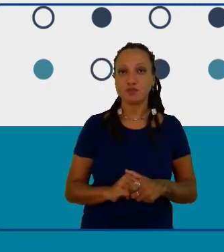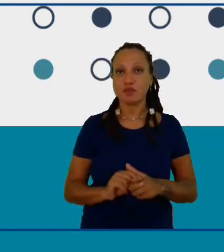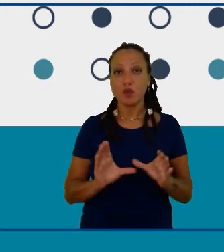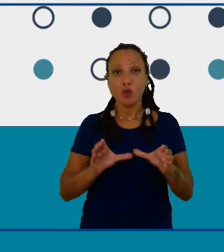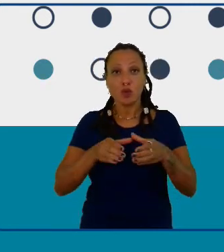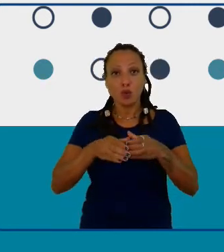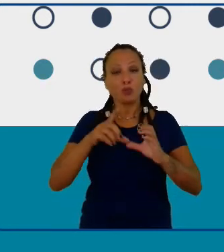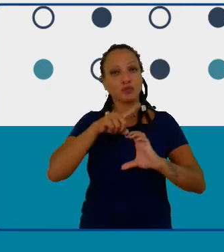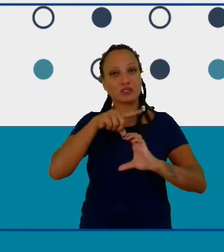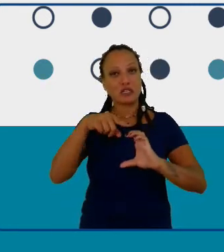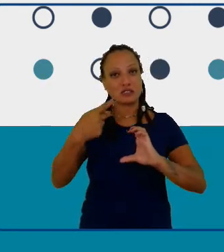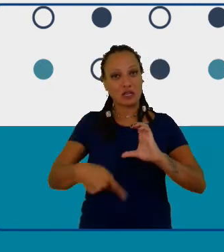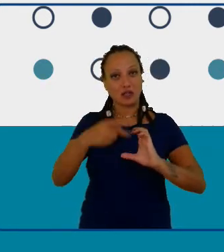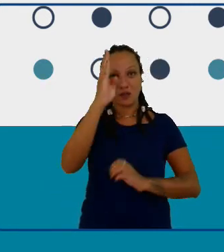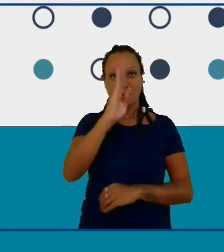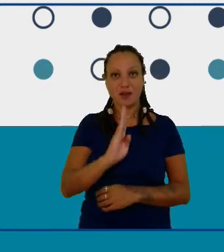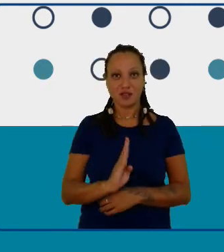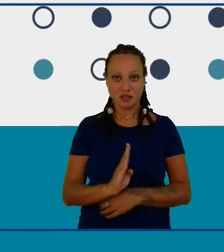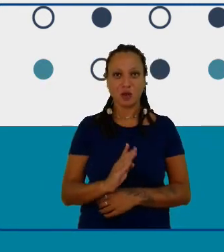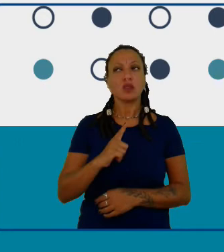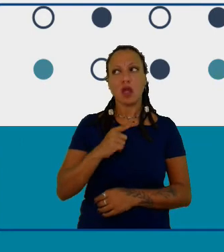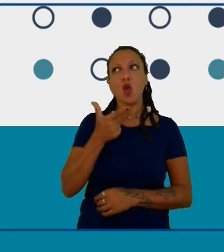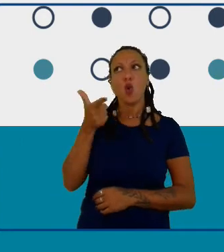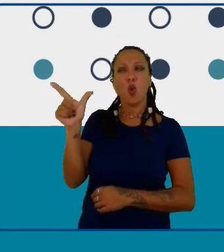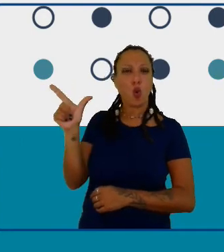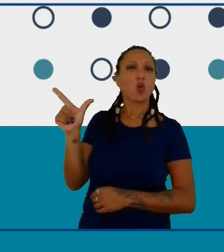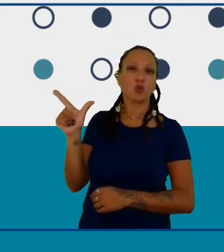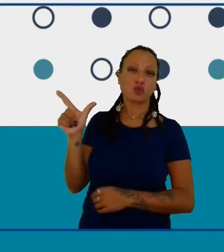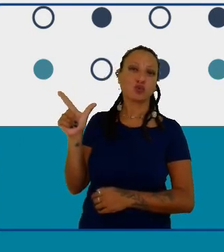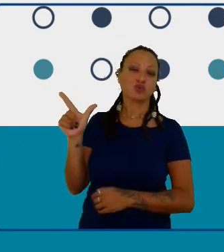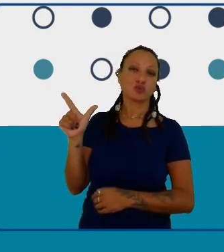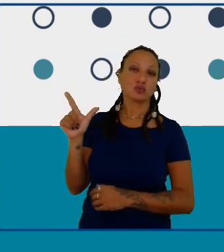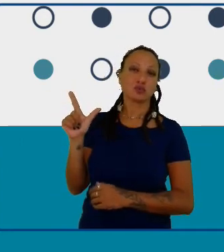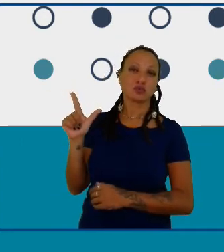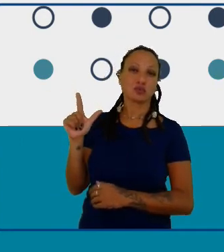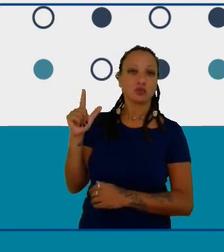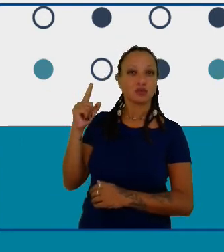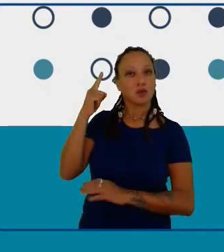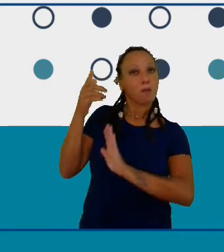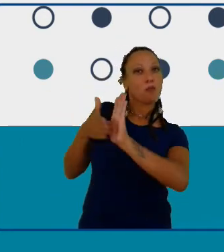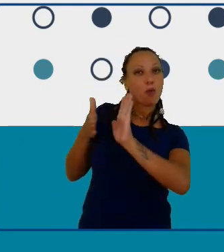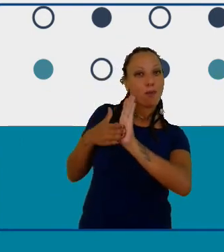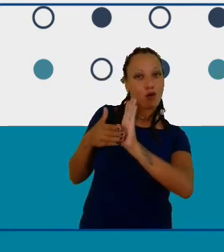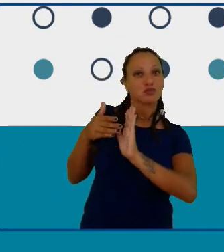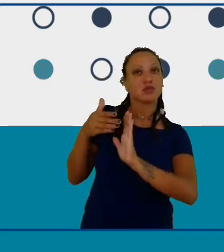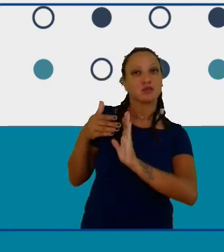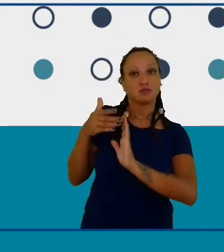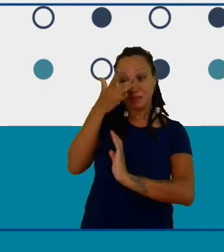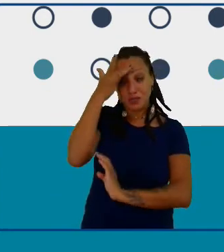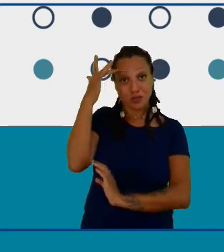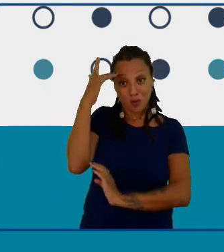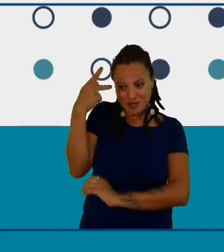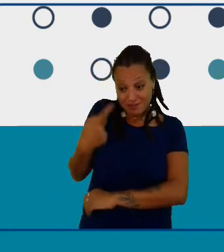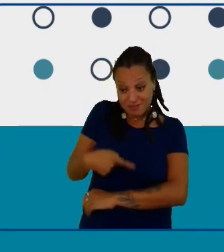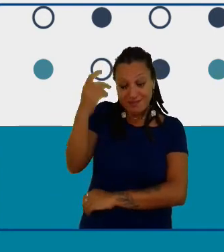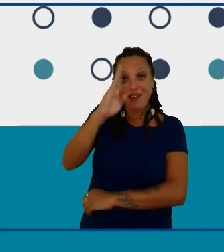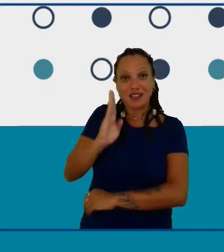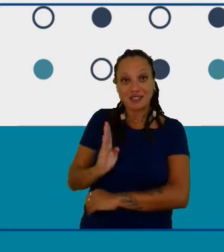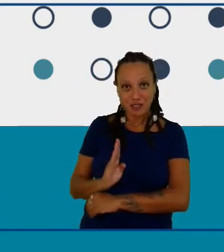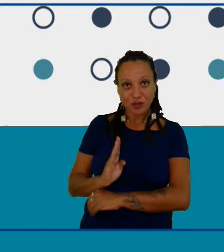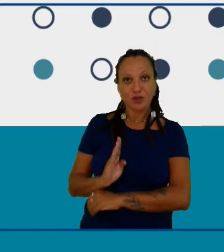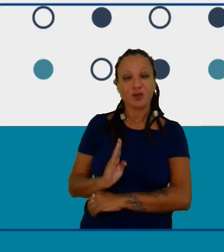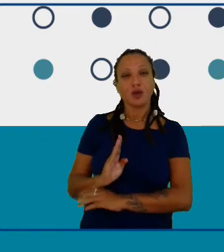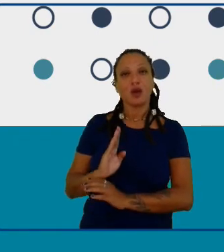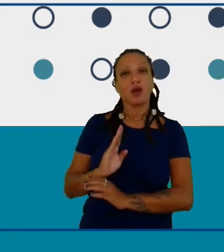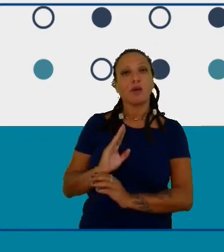iniciativas que são iniciativas que foram criadas por pesquisadores brasileiros que estão estudando fora então tem